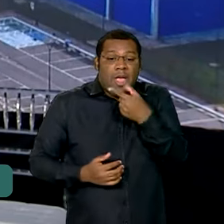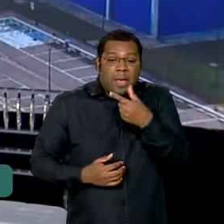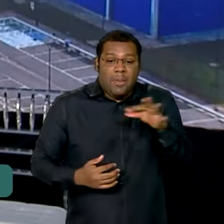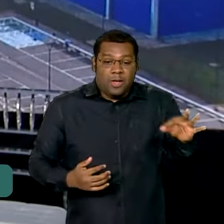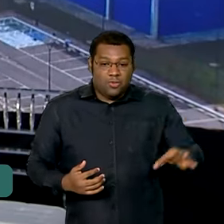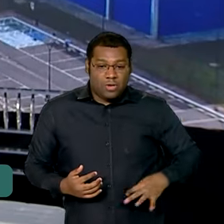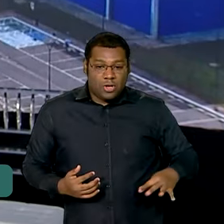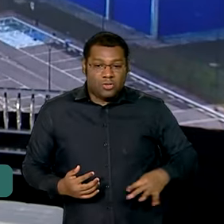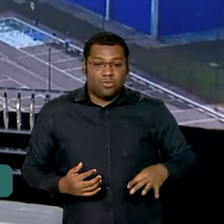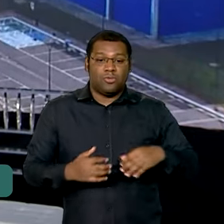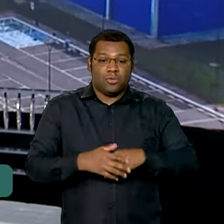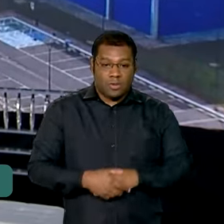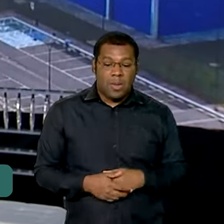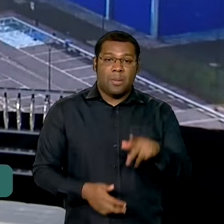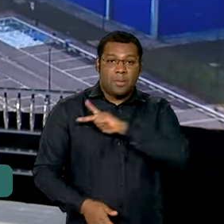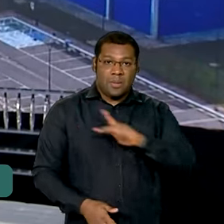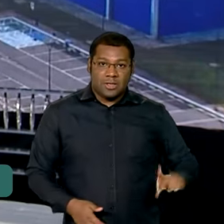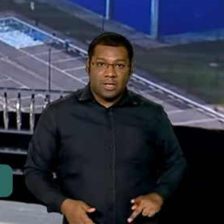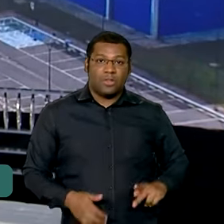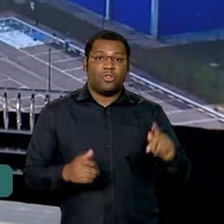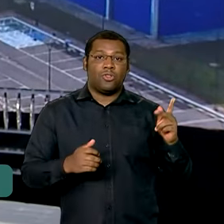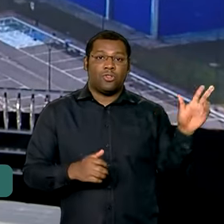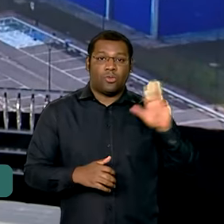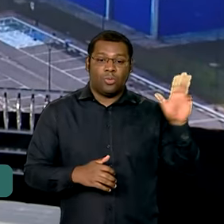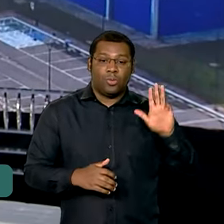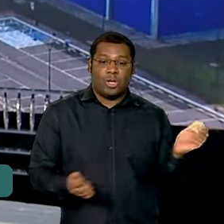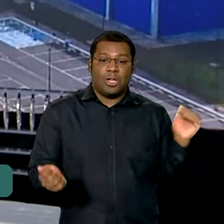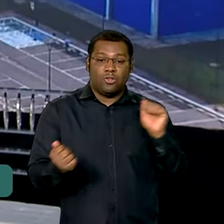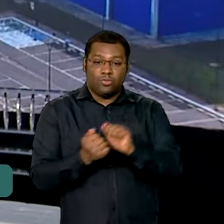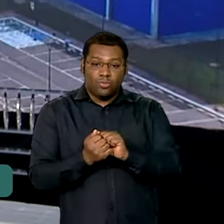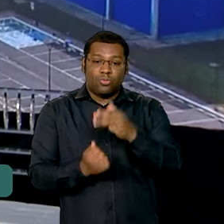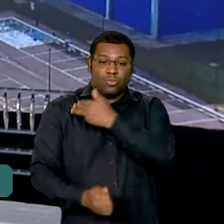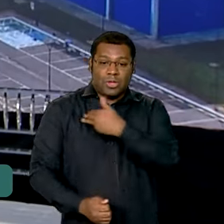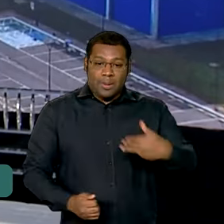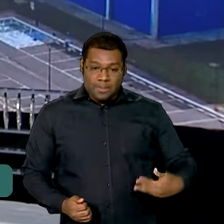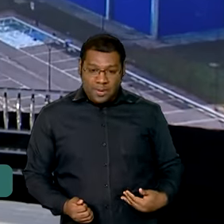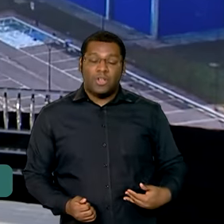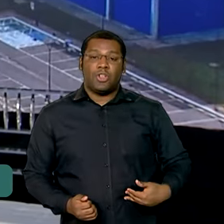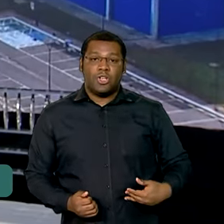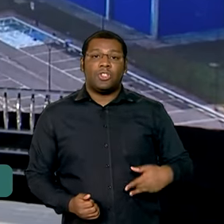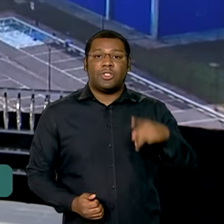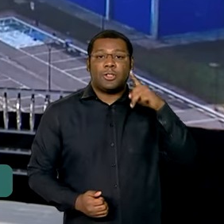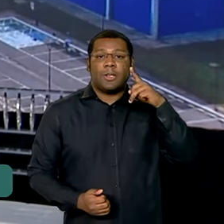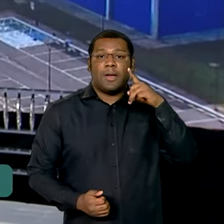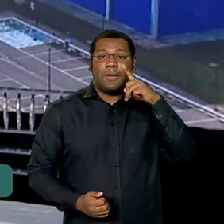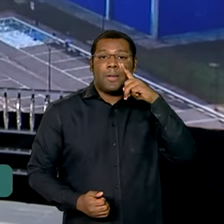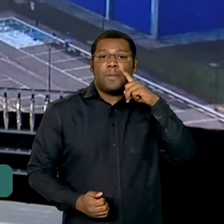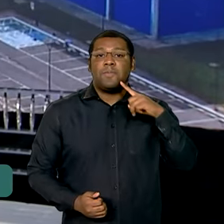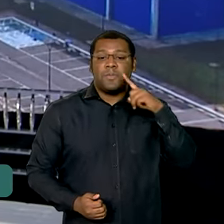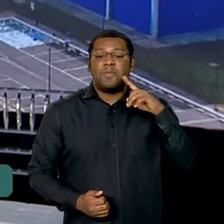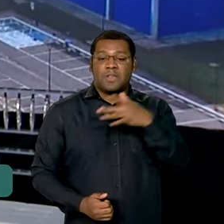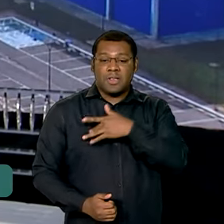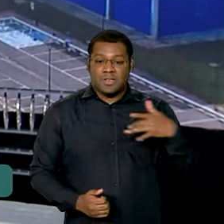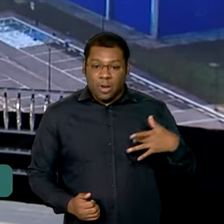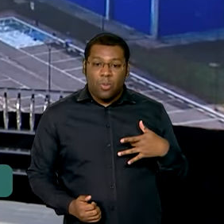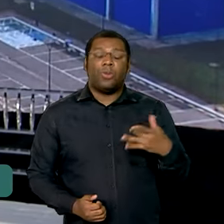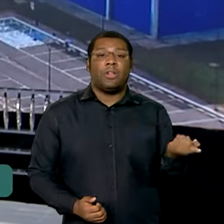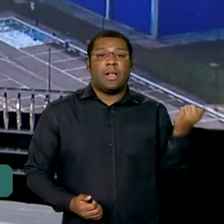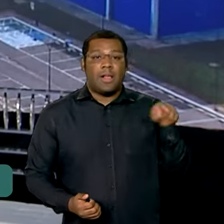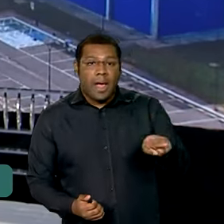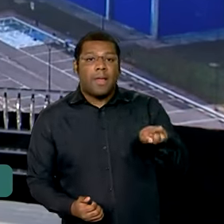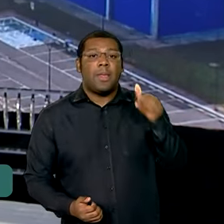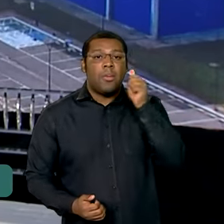Ele vem acompanhado das ministras Nísia Trindade, da Saúde, e Luciana Santos, da Ciência, Tecnologia e Inovação.